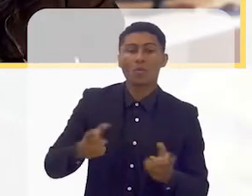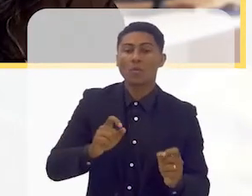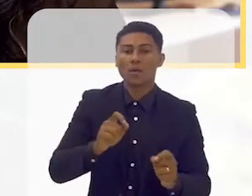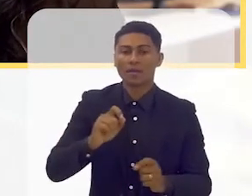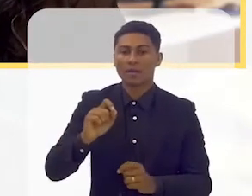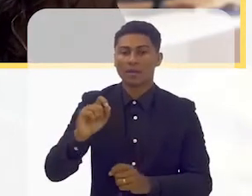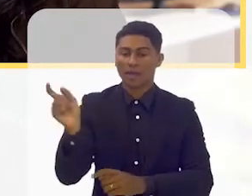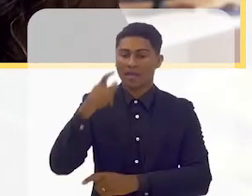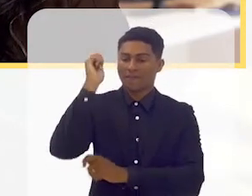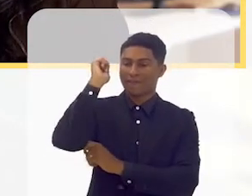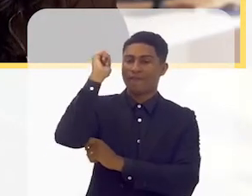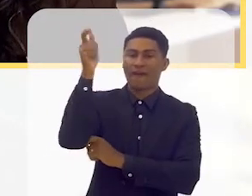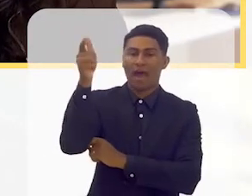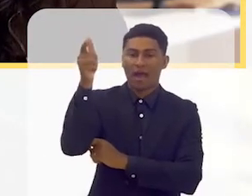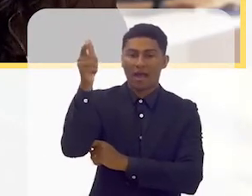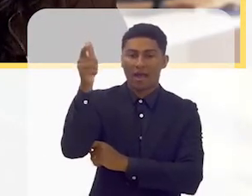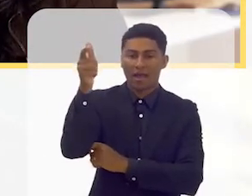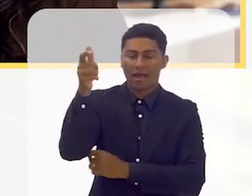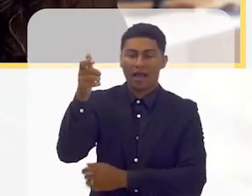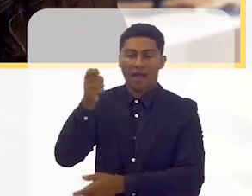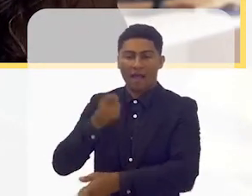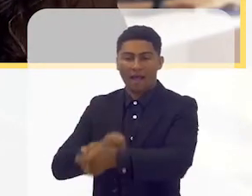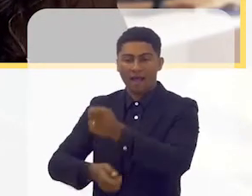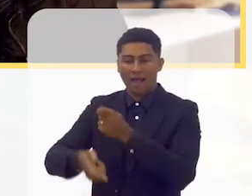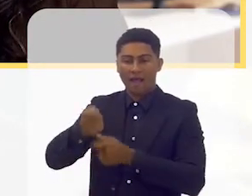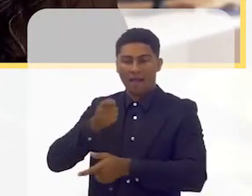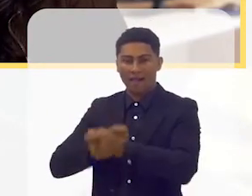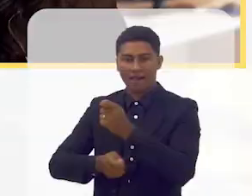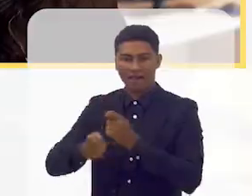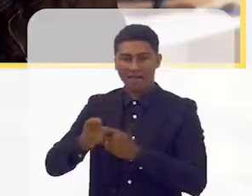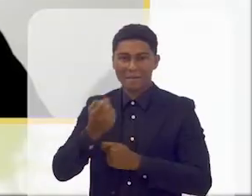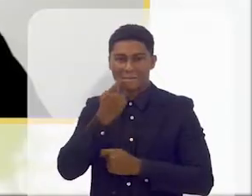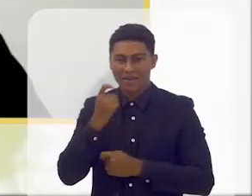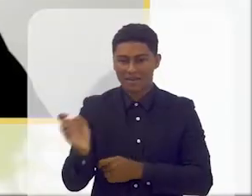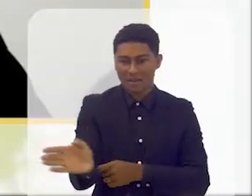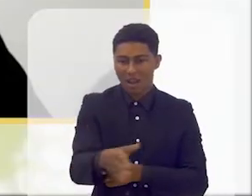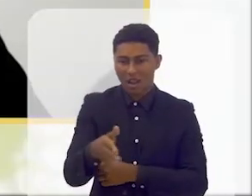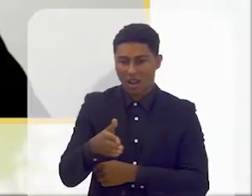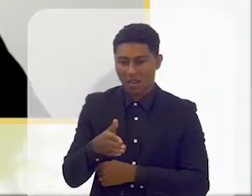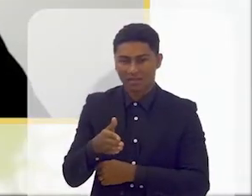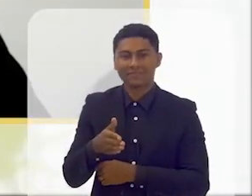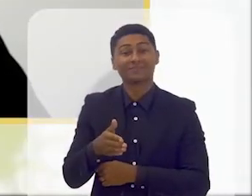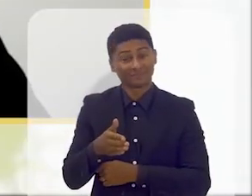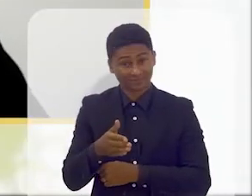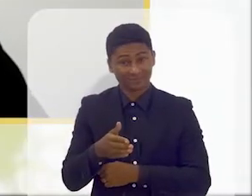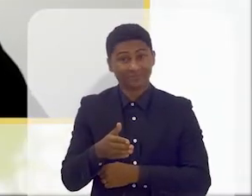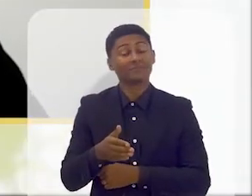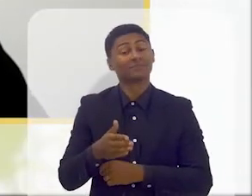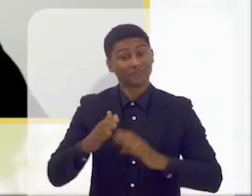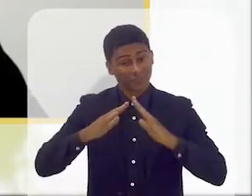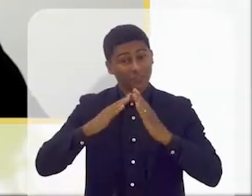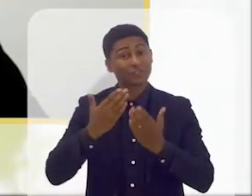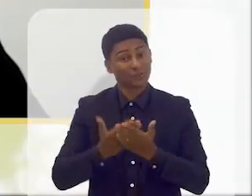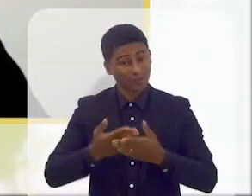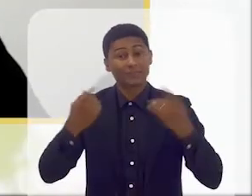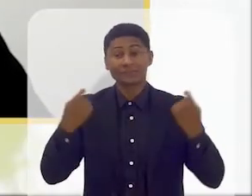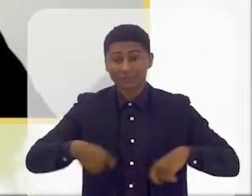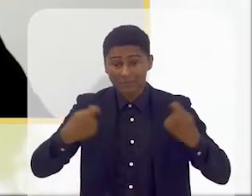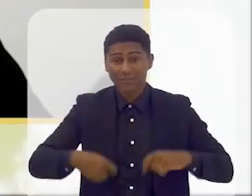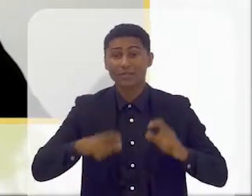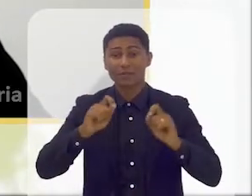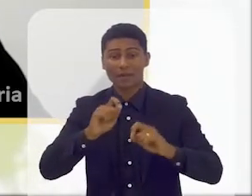para pescar. É mais ou menos, é o mesmo ditado. Portanto, o que nós, a escola tem que ser uma escola que dá varas,